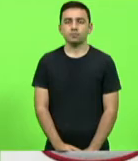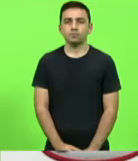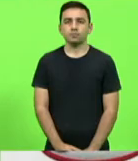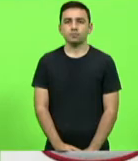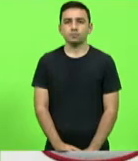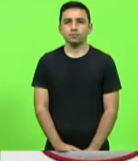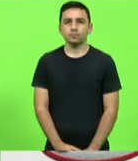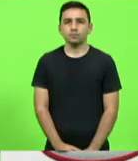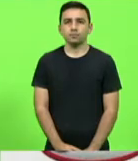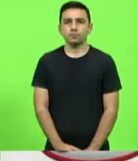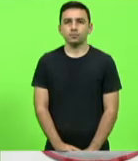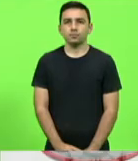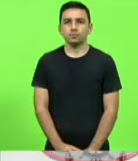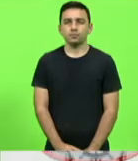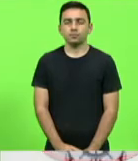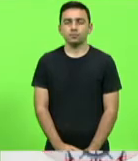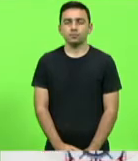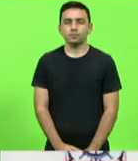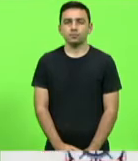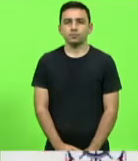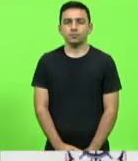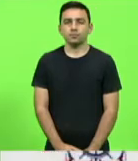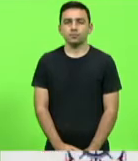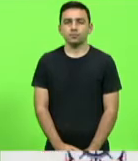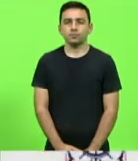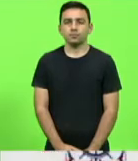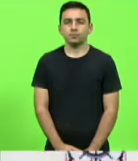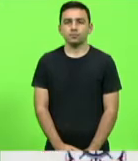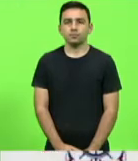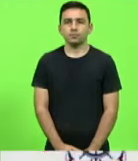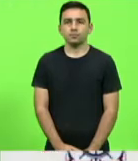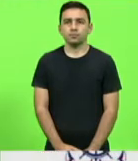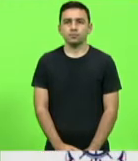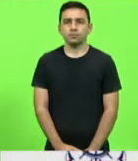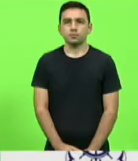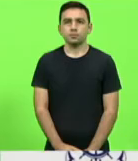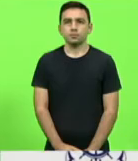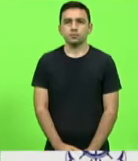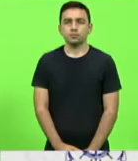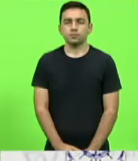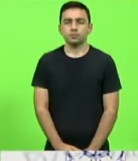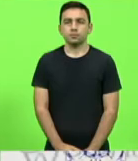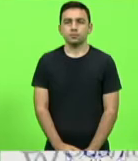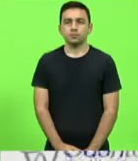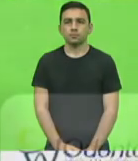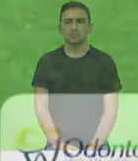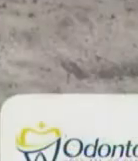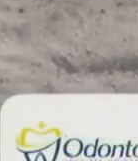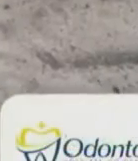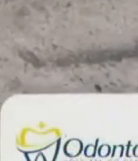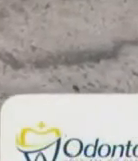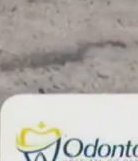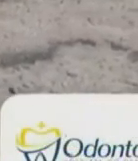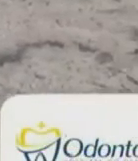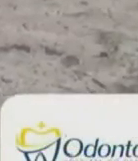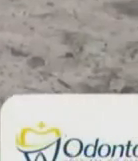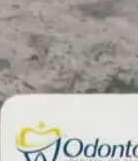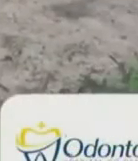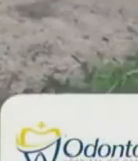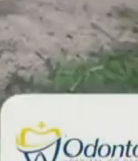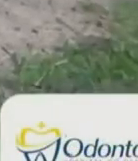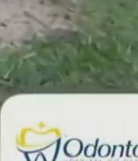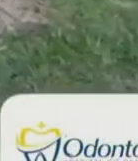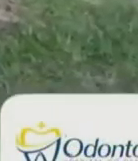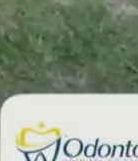atletismo e ela se interessou e participou e já conquistou no primeiro ano sem muito treino o sexto lugar no